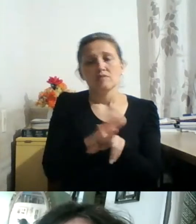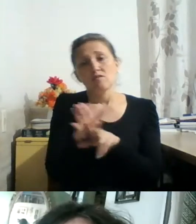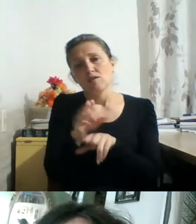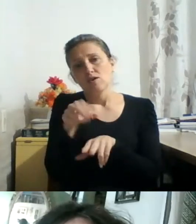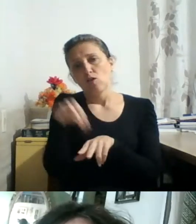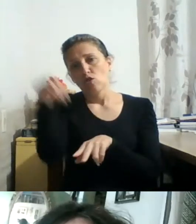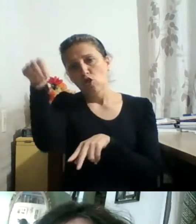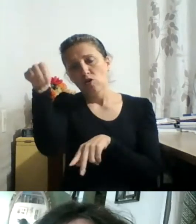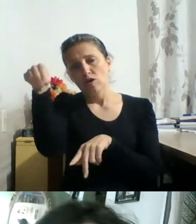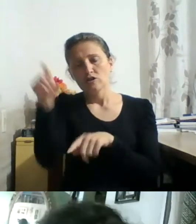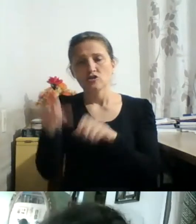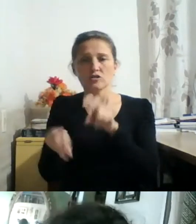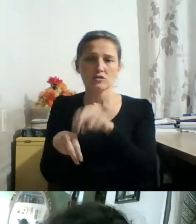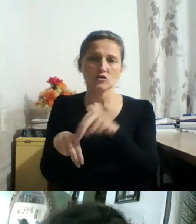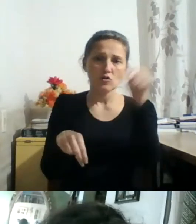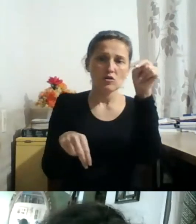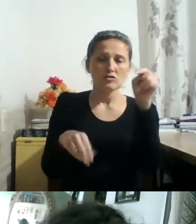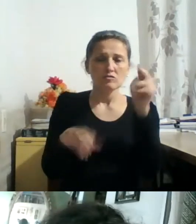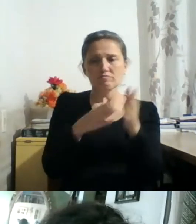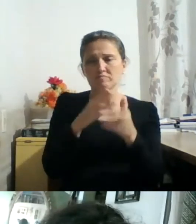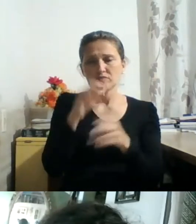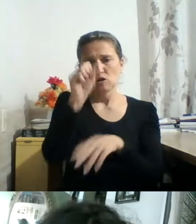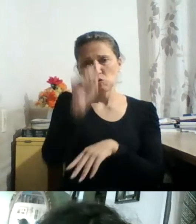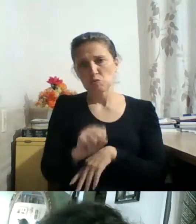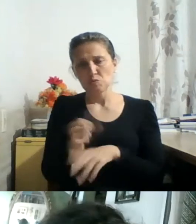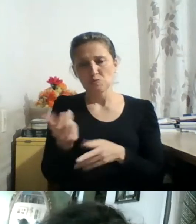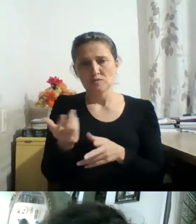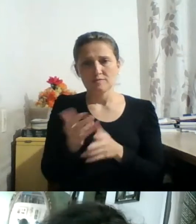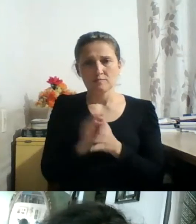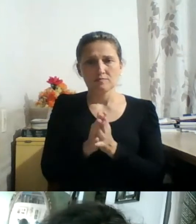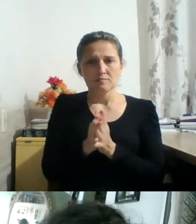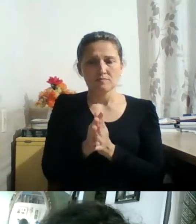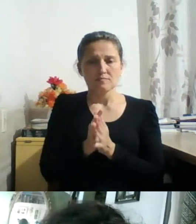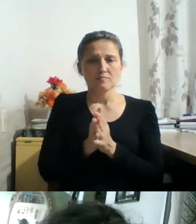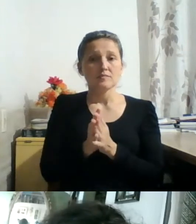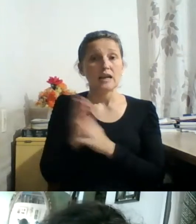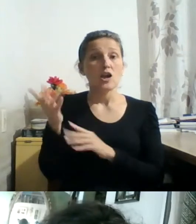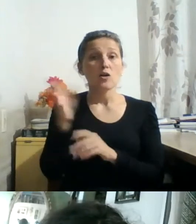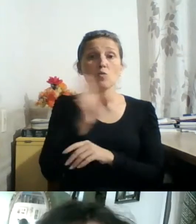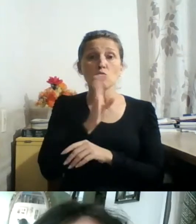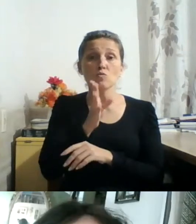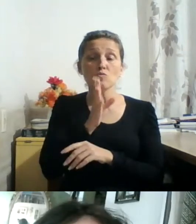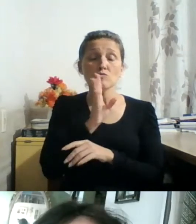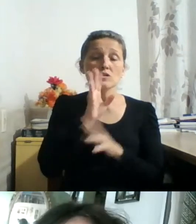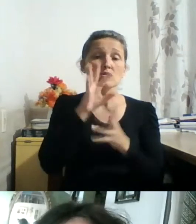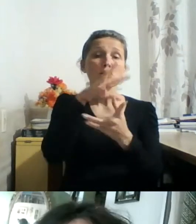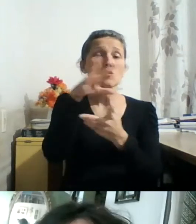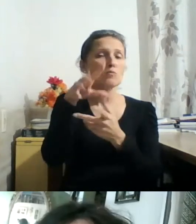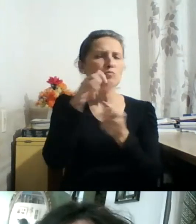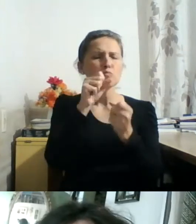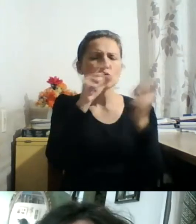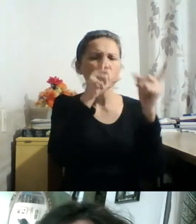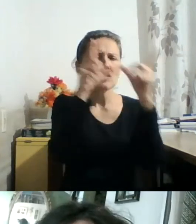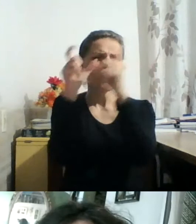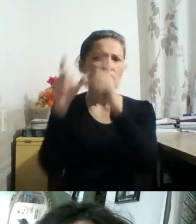vai para a nordeste e assim por diante, era conhecer o mundo através das imagens. E o outro